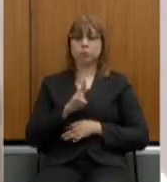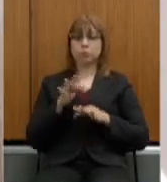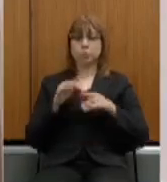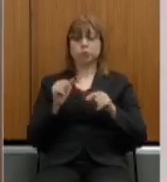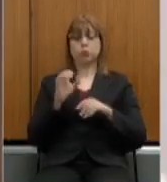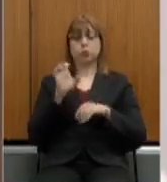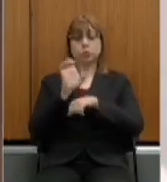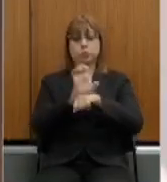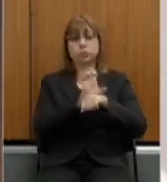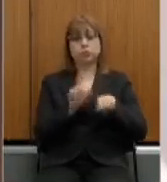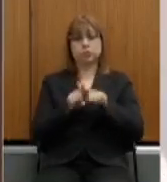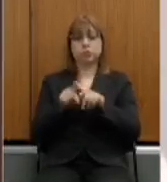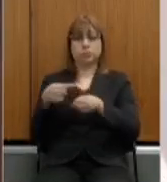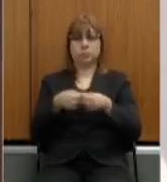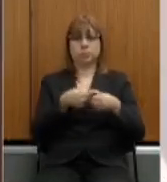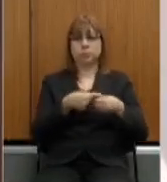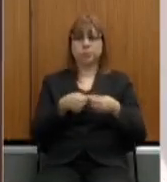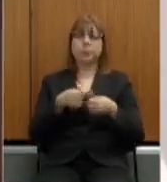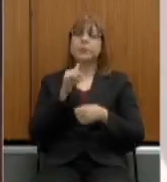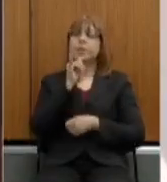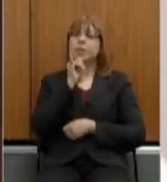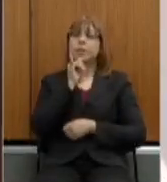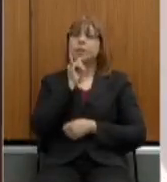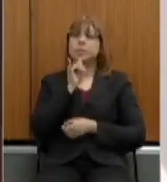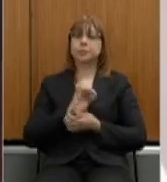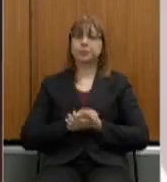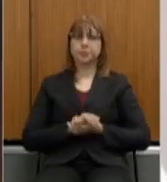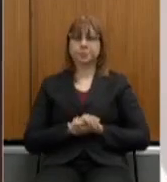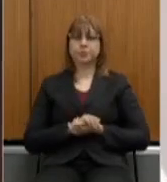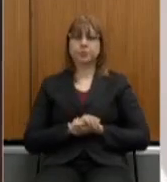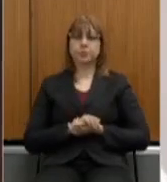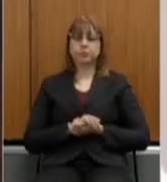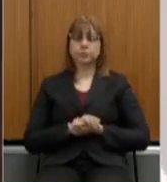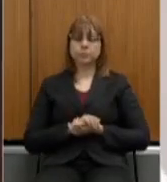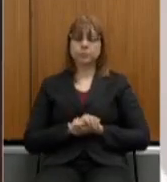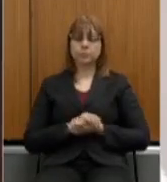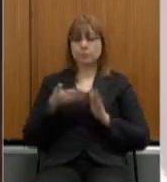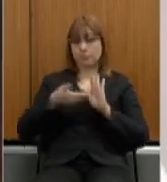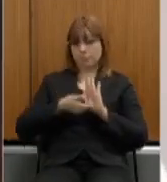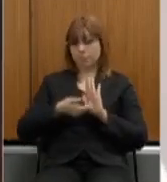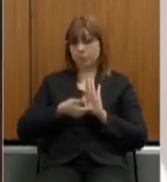Mostro para vocês, por exemplo, o que a Câmara Federal